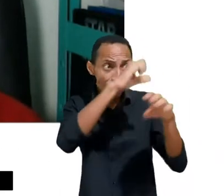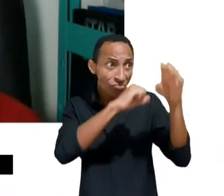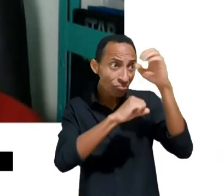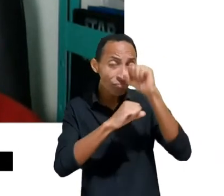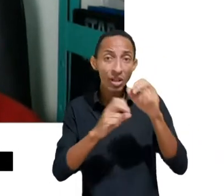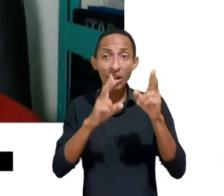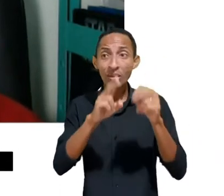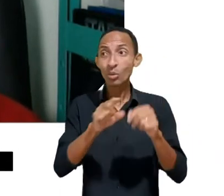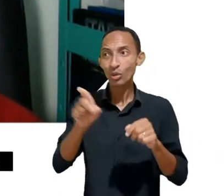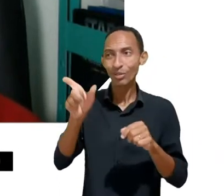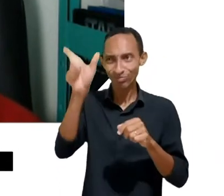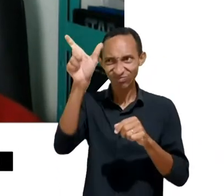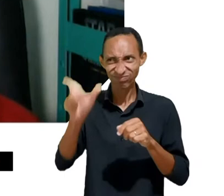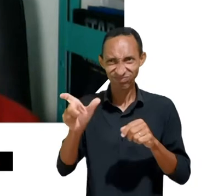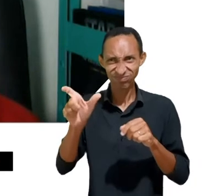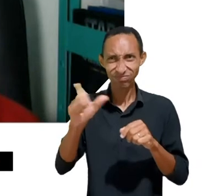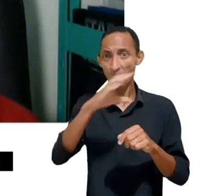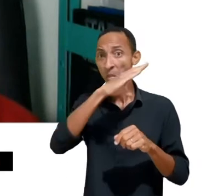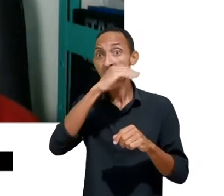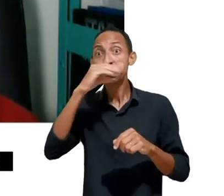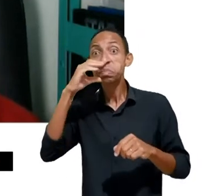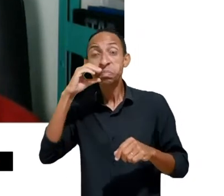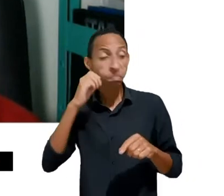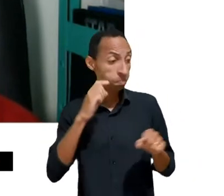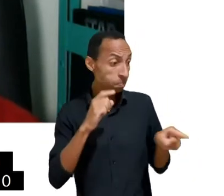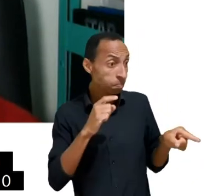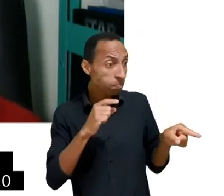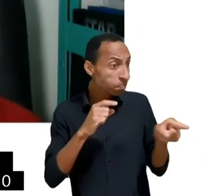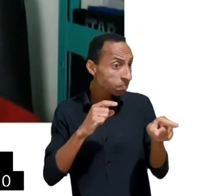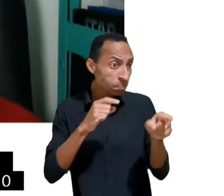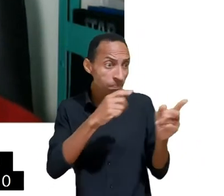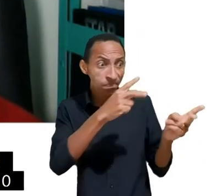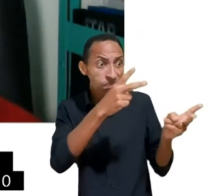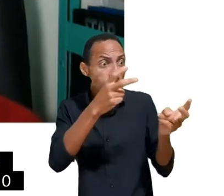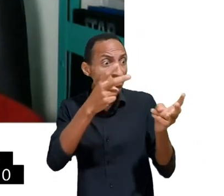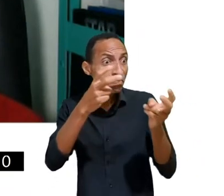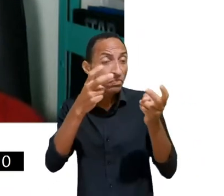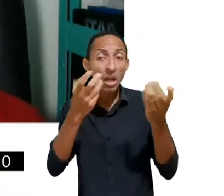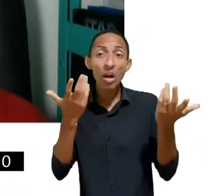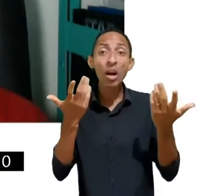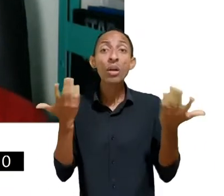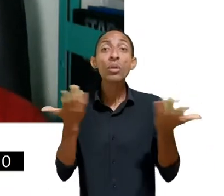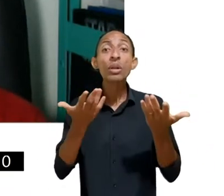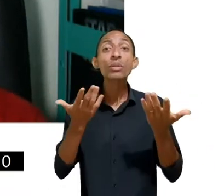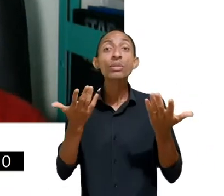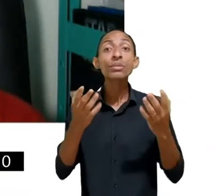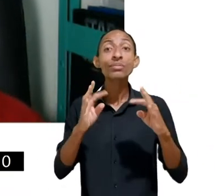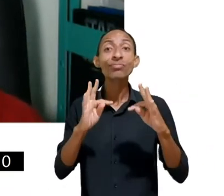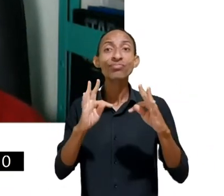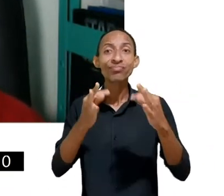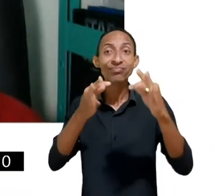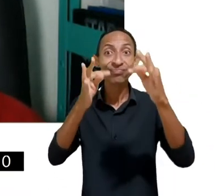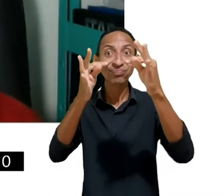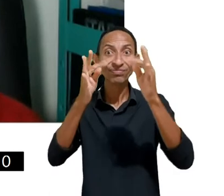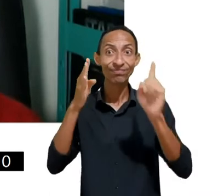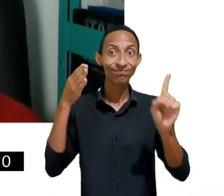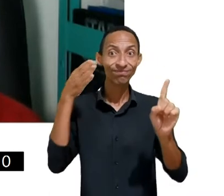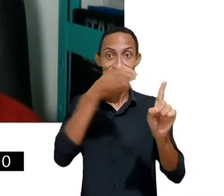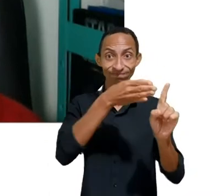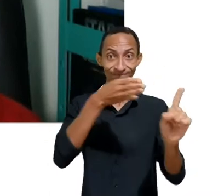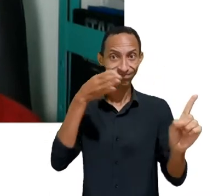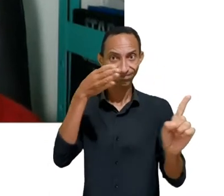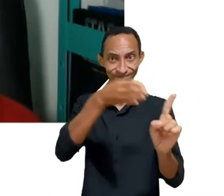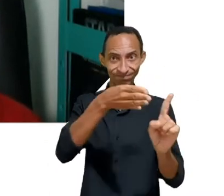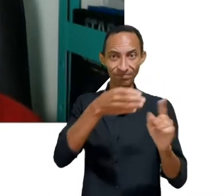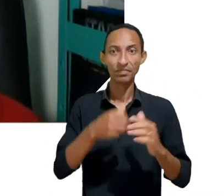que cada vez mais com a tecnologia se torna mais específico. Em relação à raça,